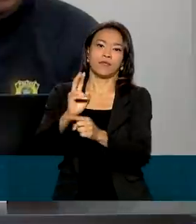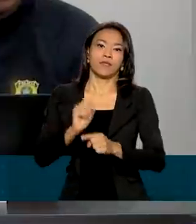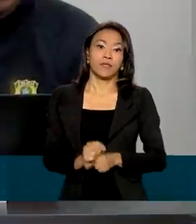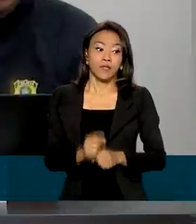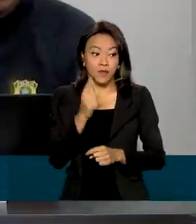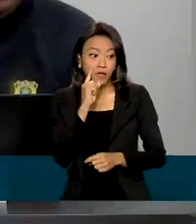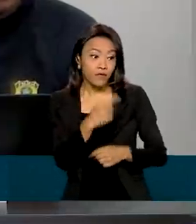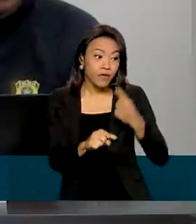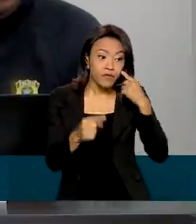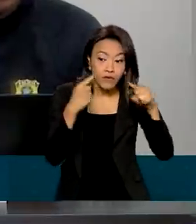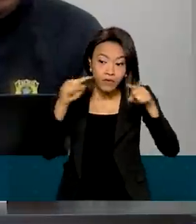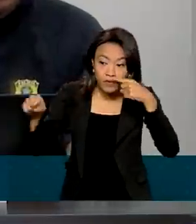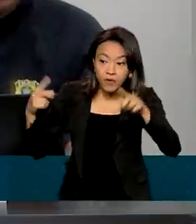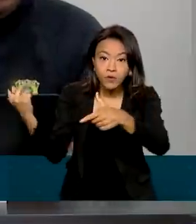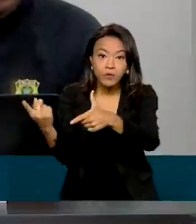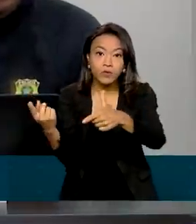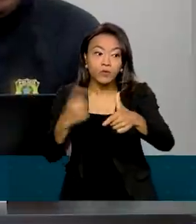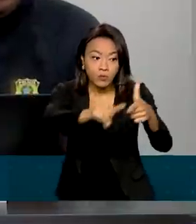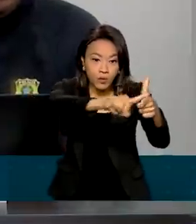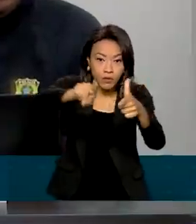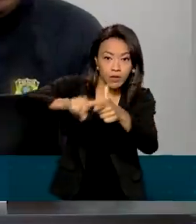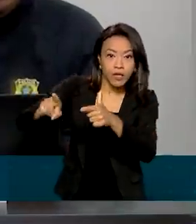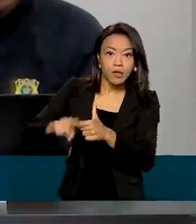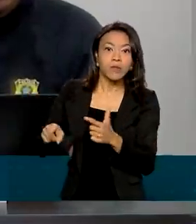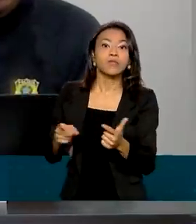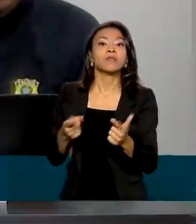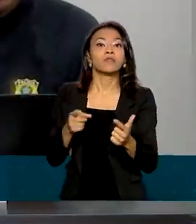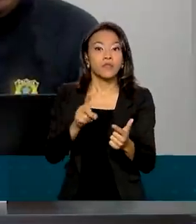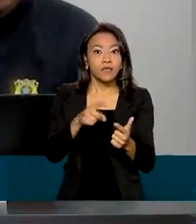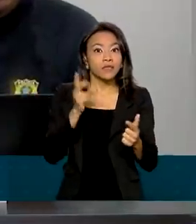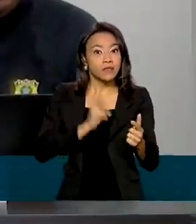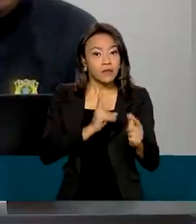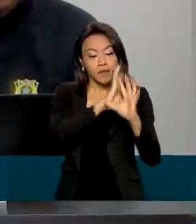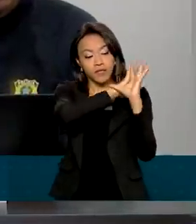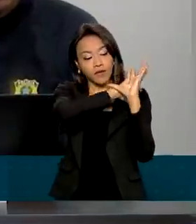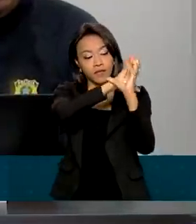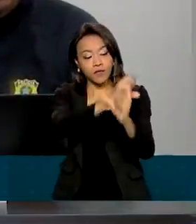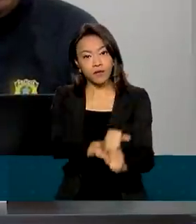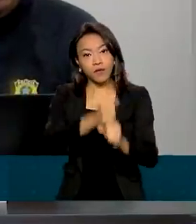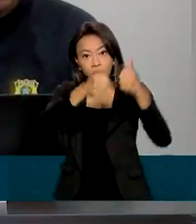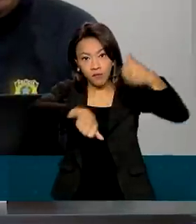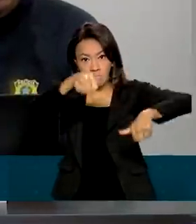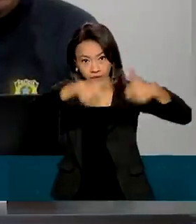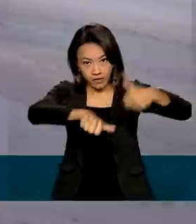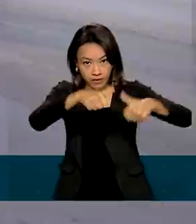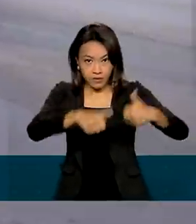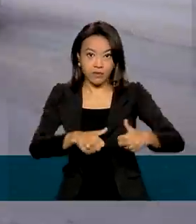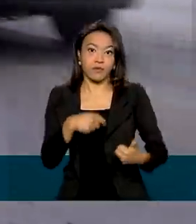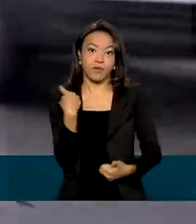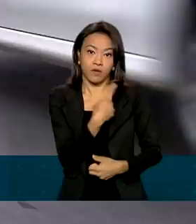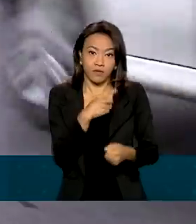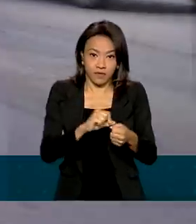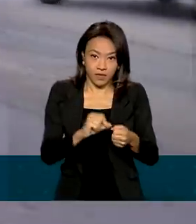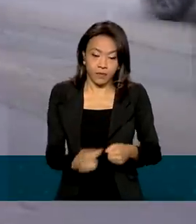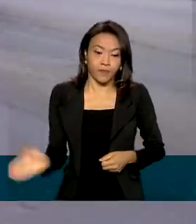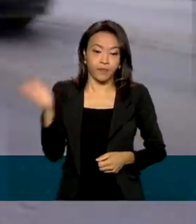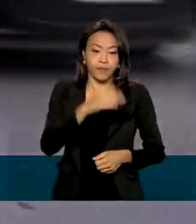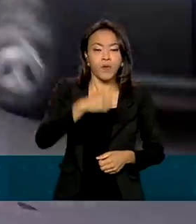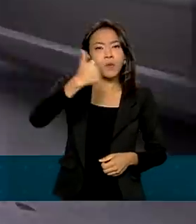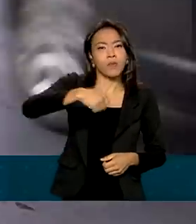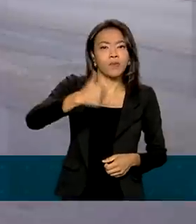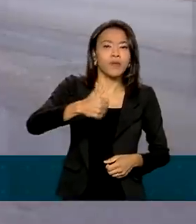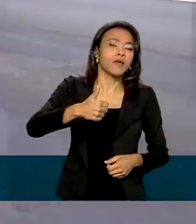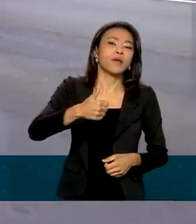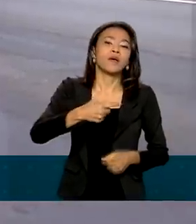dos problemas que nós vamos identificando com a cada balanço de operação e análise de dados que a gente faz. No primeiro carnaval, com